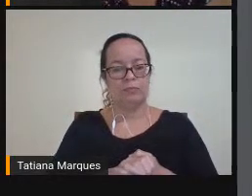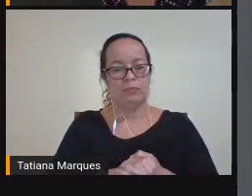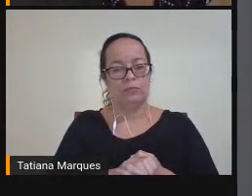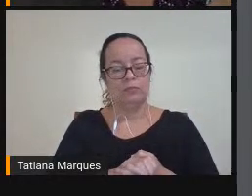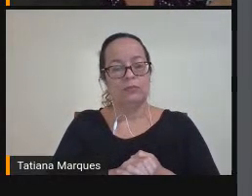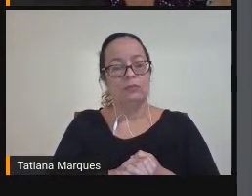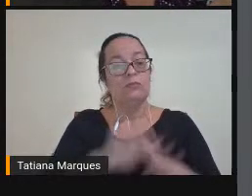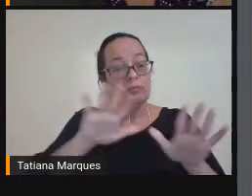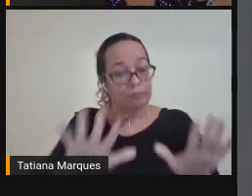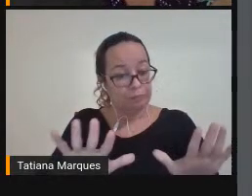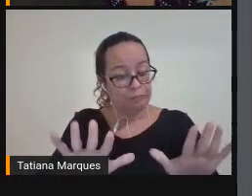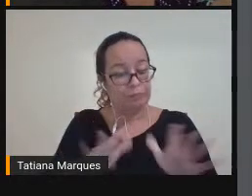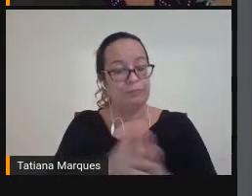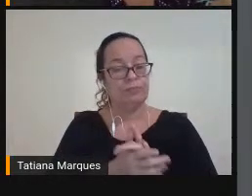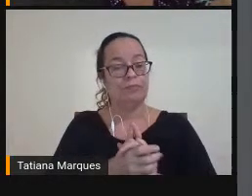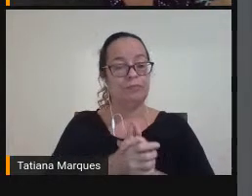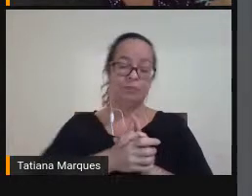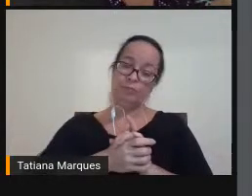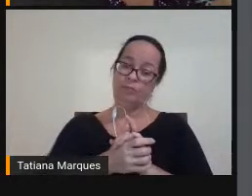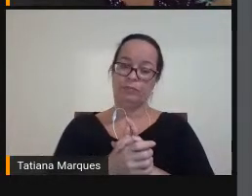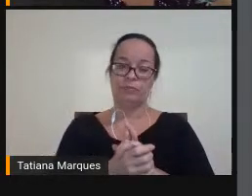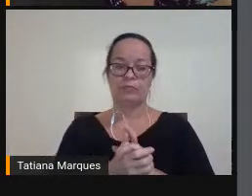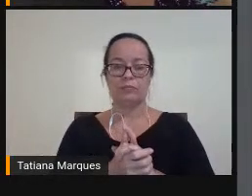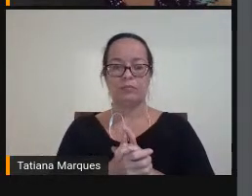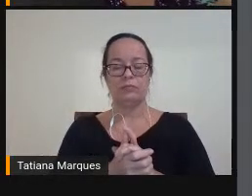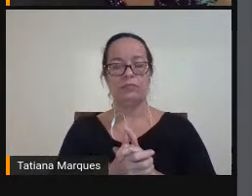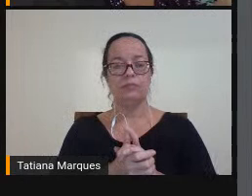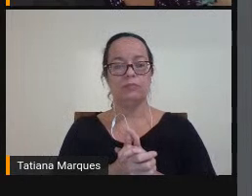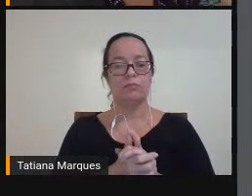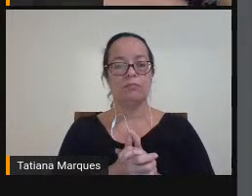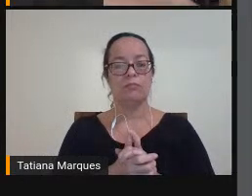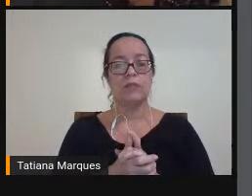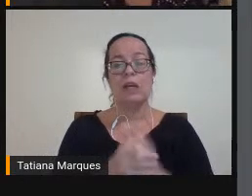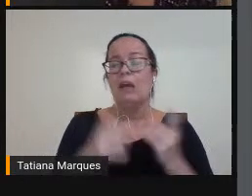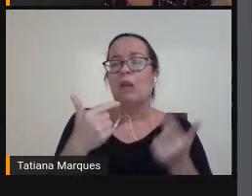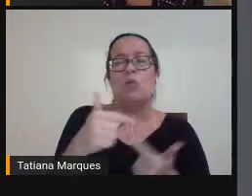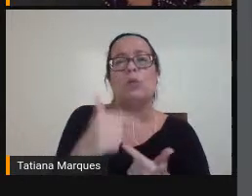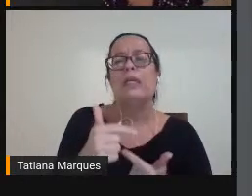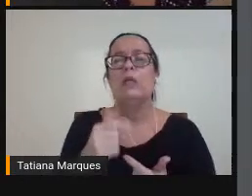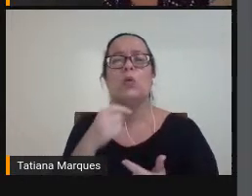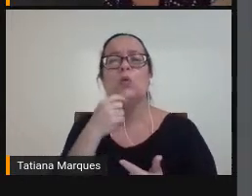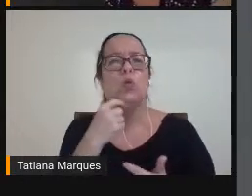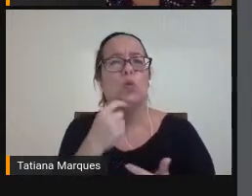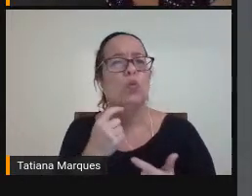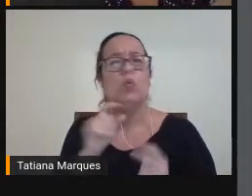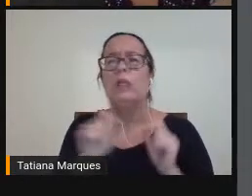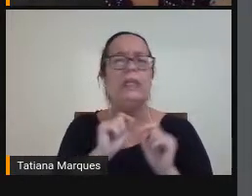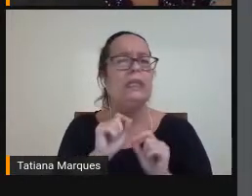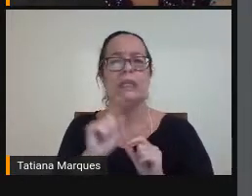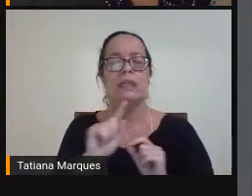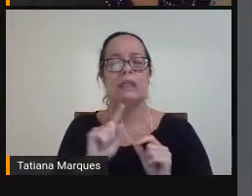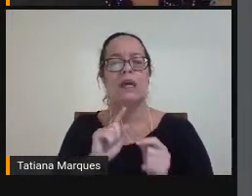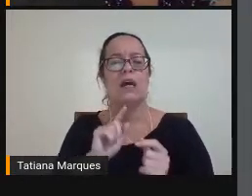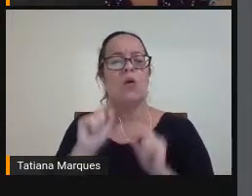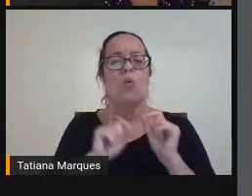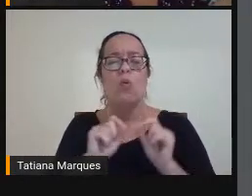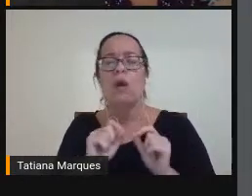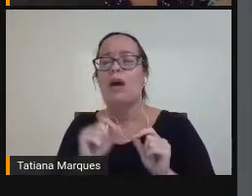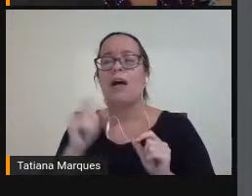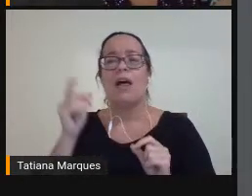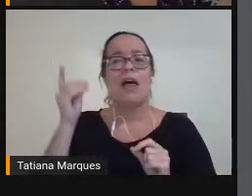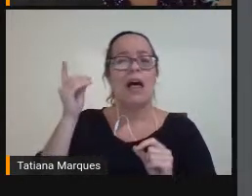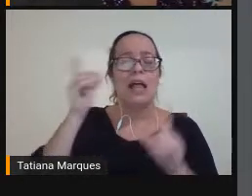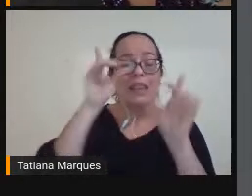Veja Não tenho Menor dúvida Que Seja a deficiência Que for